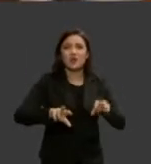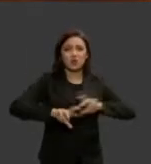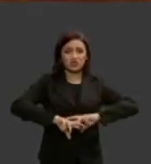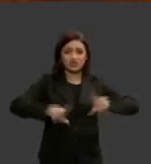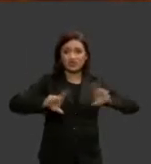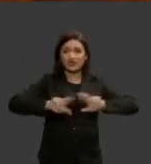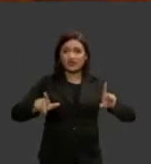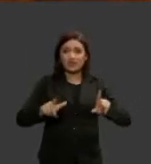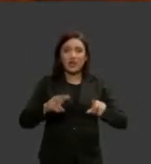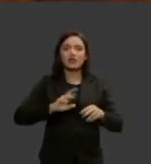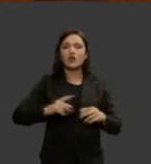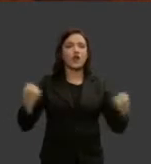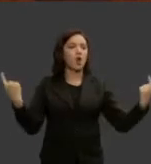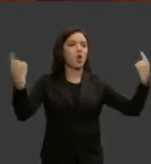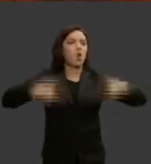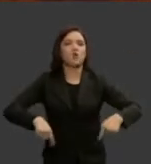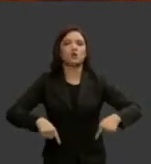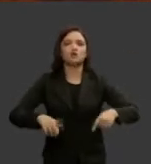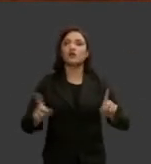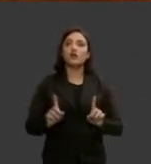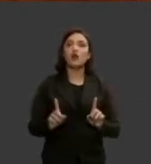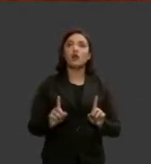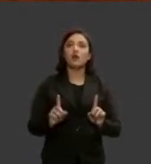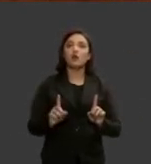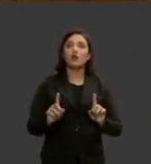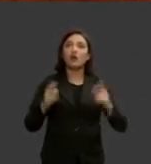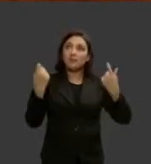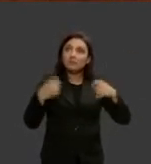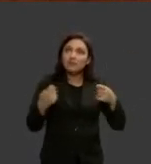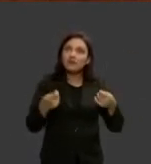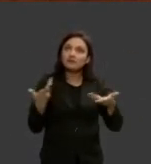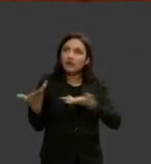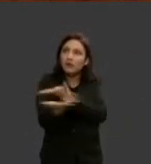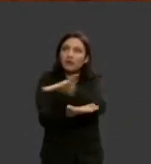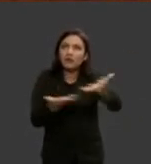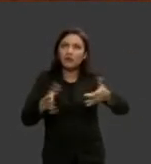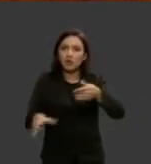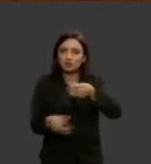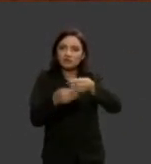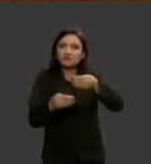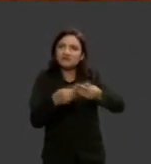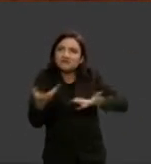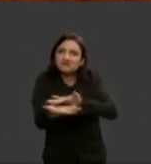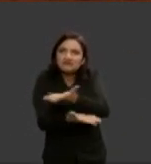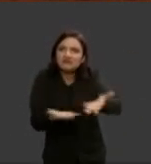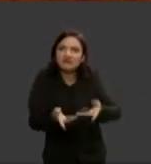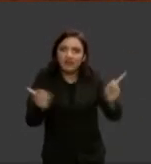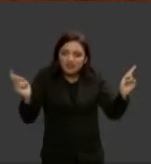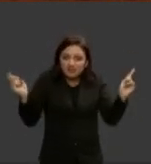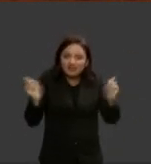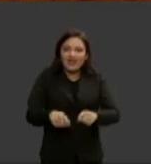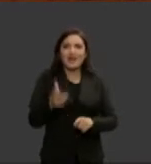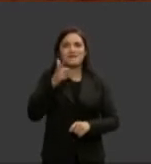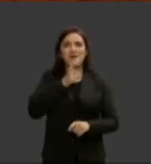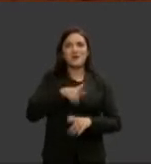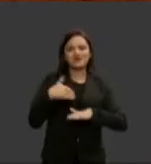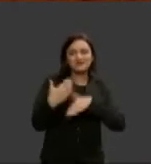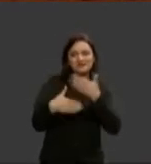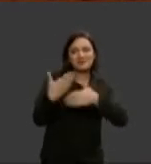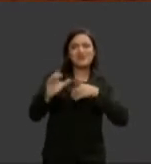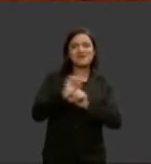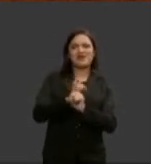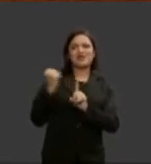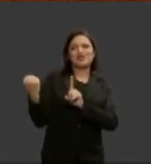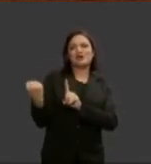contrapõem mas que se somam criando condições propícias para a construção de uma sociedade